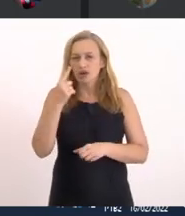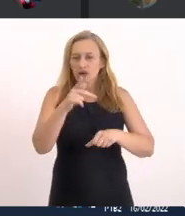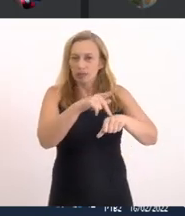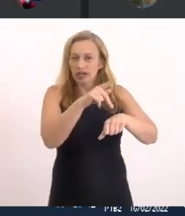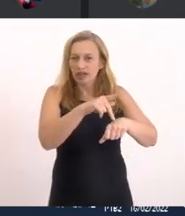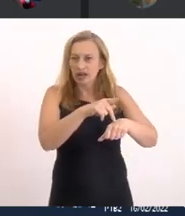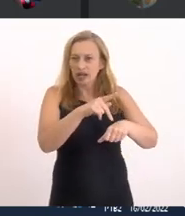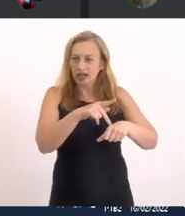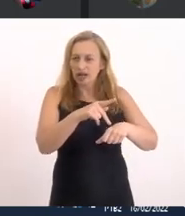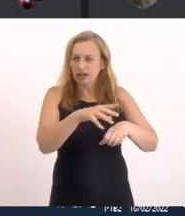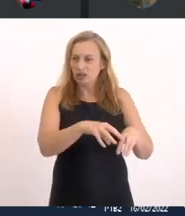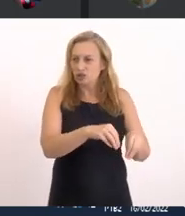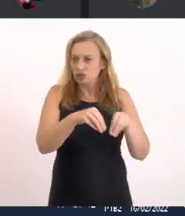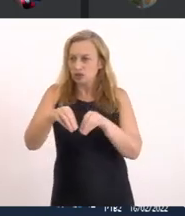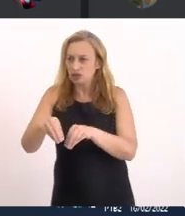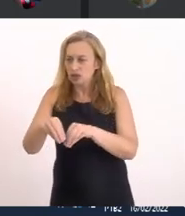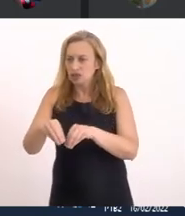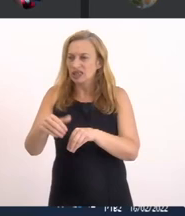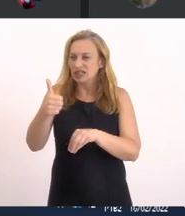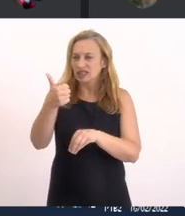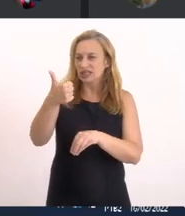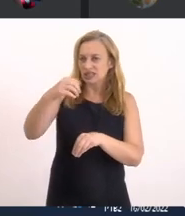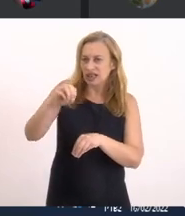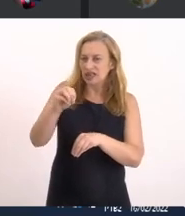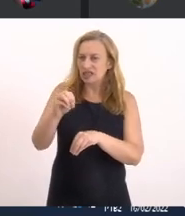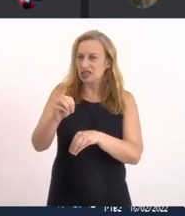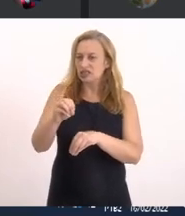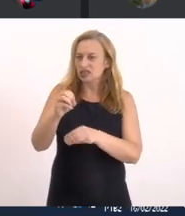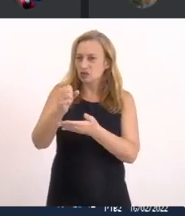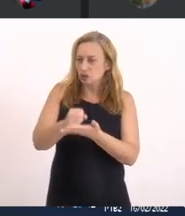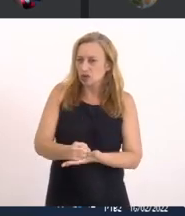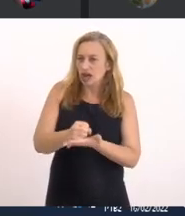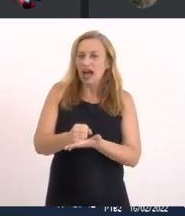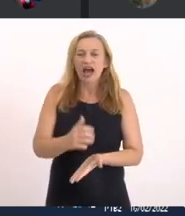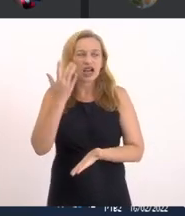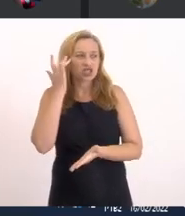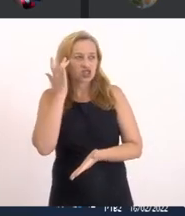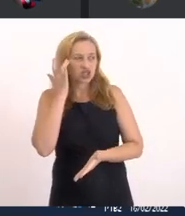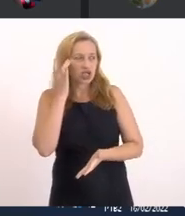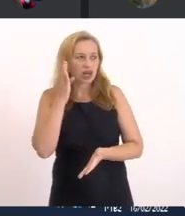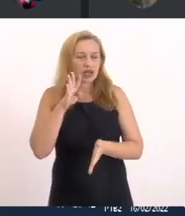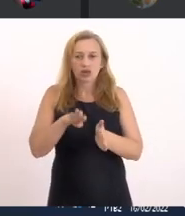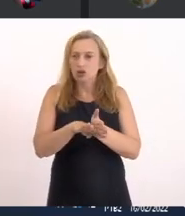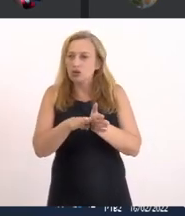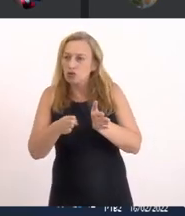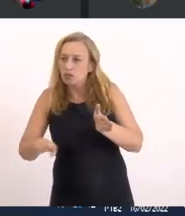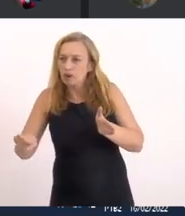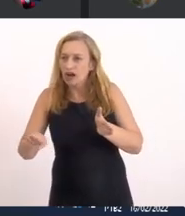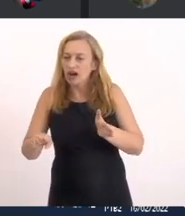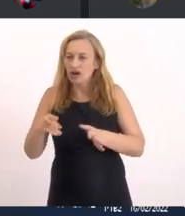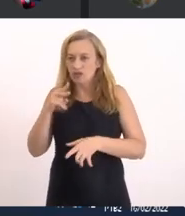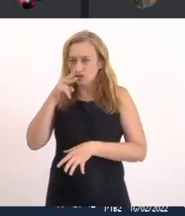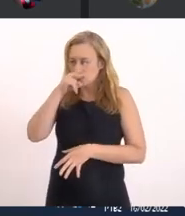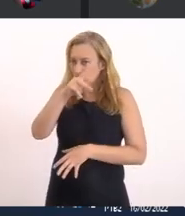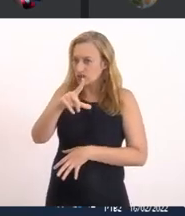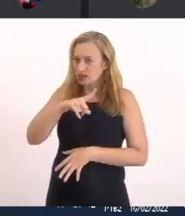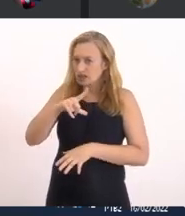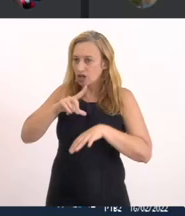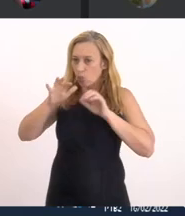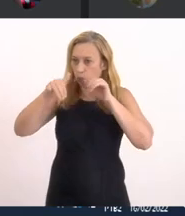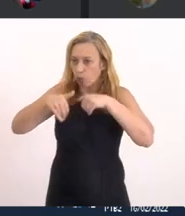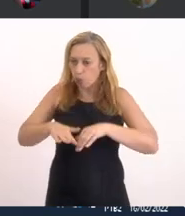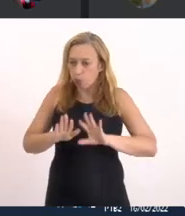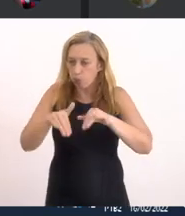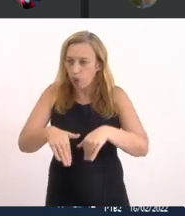No mole Pedra de 10 toneladas 20 toneladas E achar Que o mar Com a energia Que tem Saquarema As melhores Ondas do Brasil